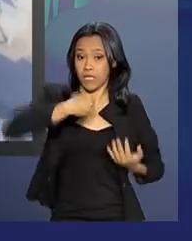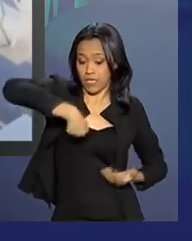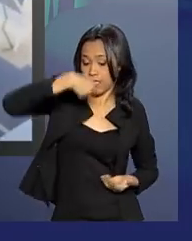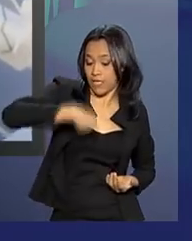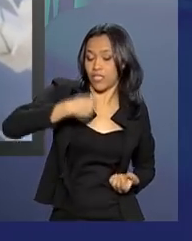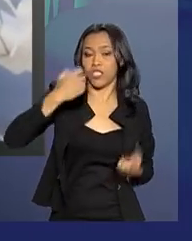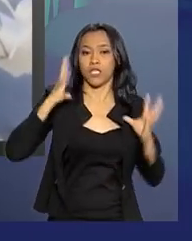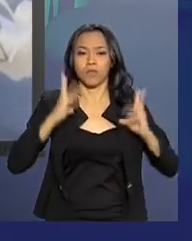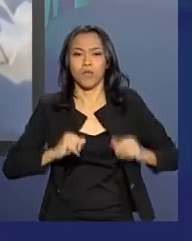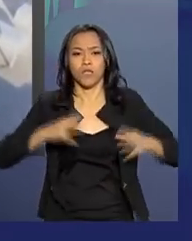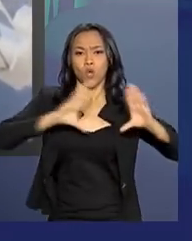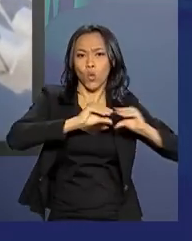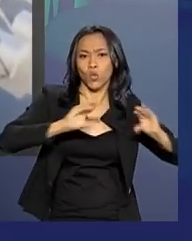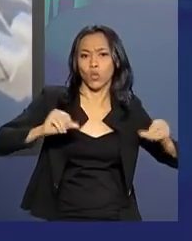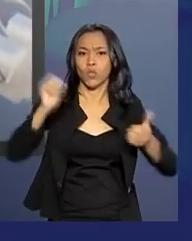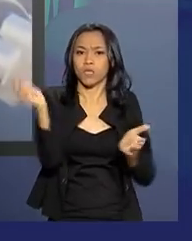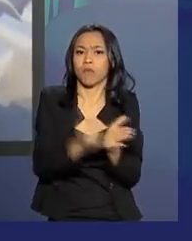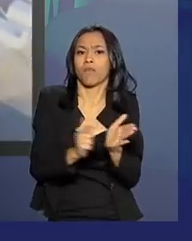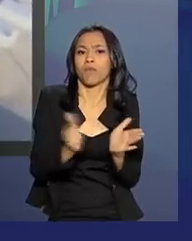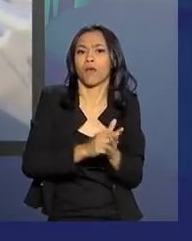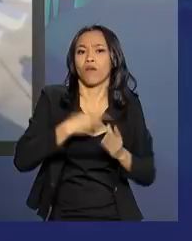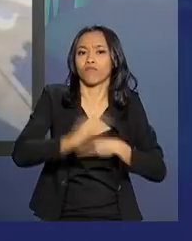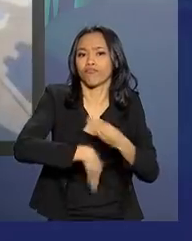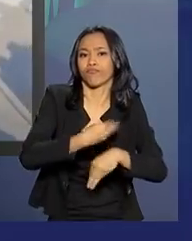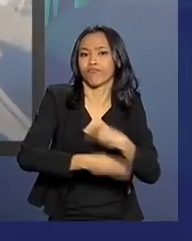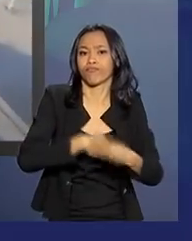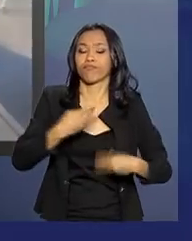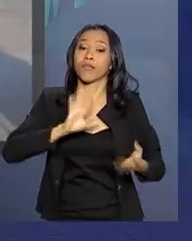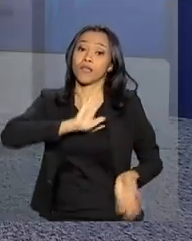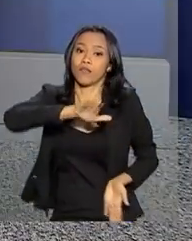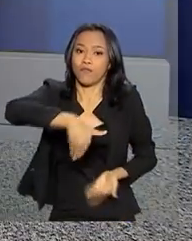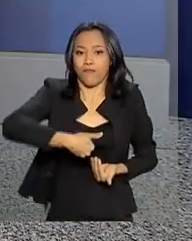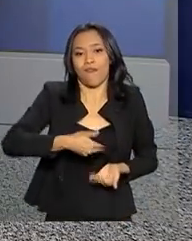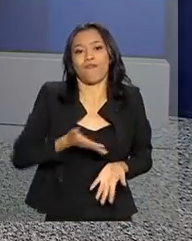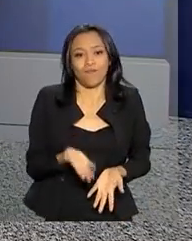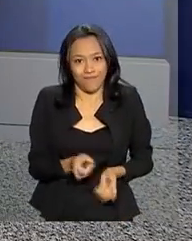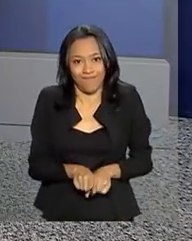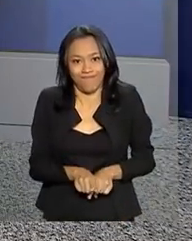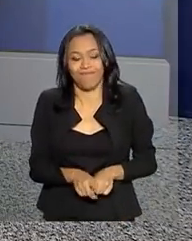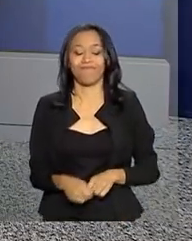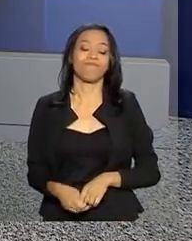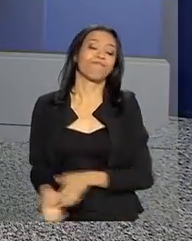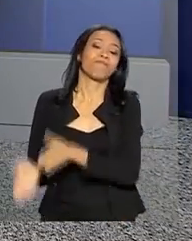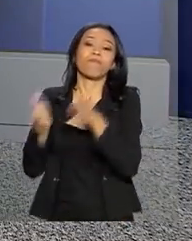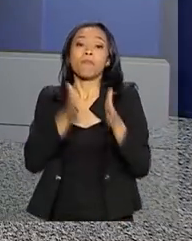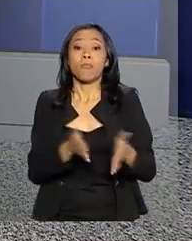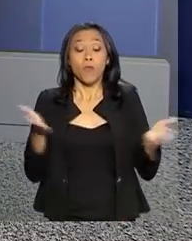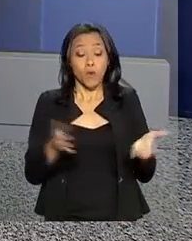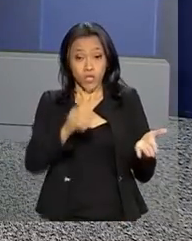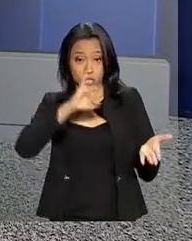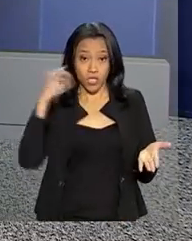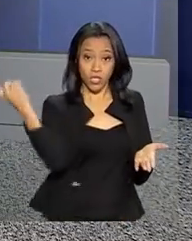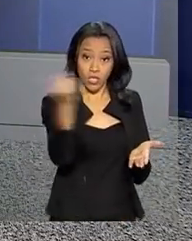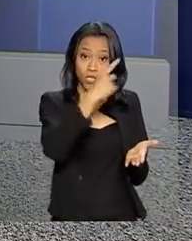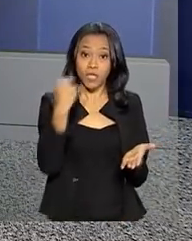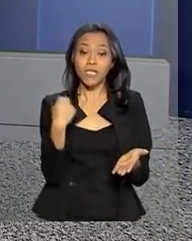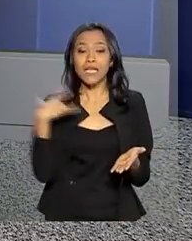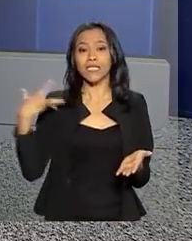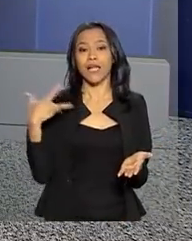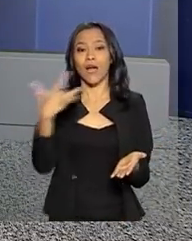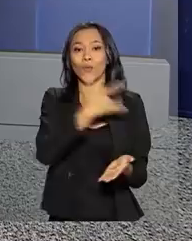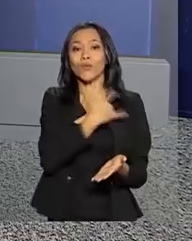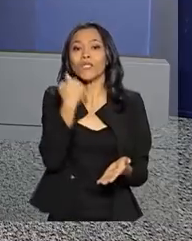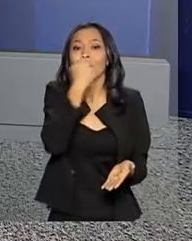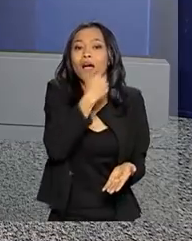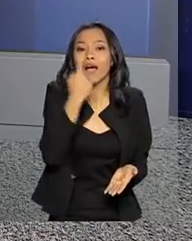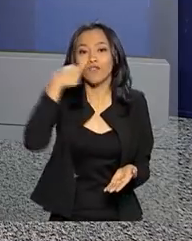limpeza, colchões, papel higiênico e fraldas. Hoje é Dia Nacional da Saúde Bucal. A data comemorativa foi